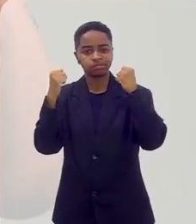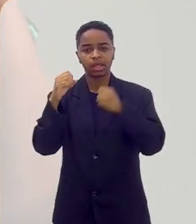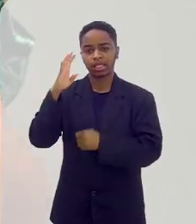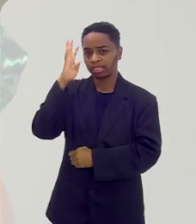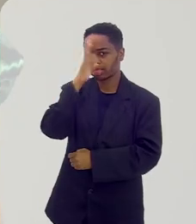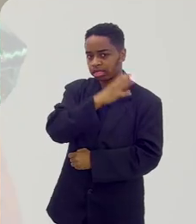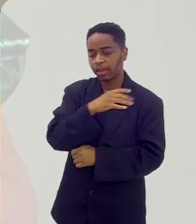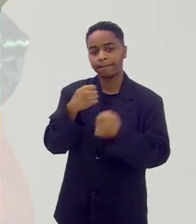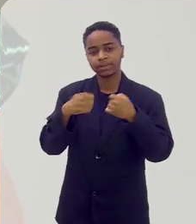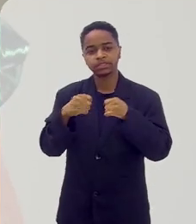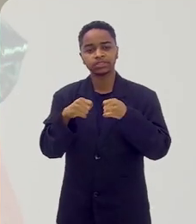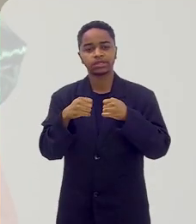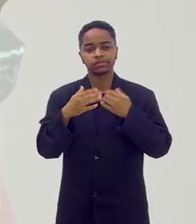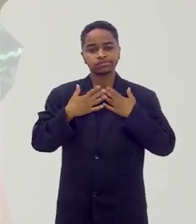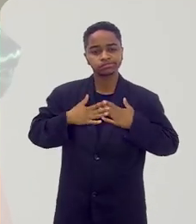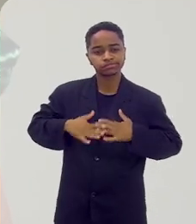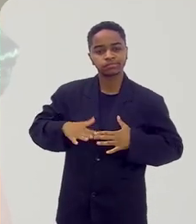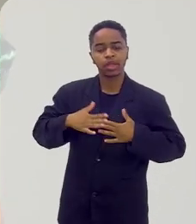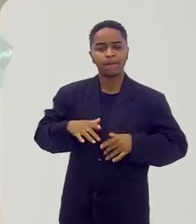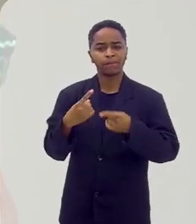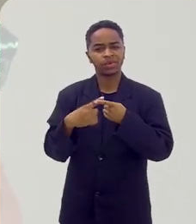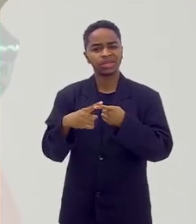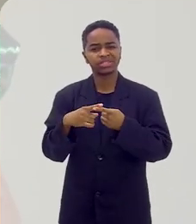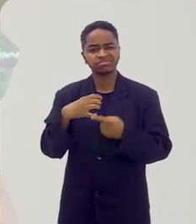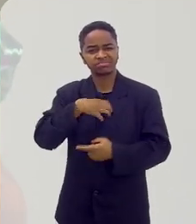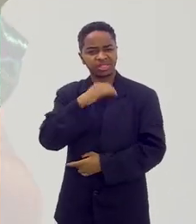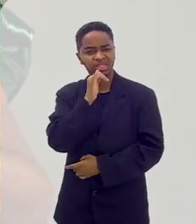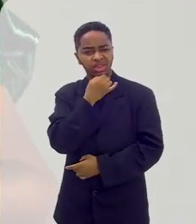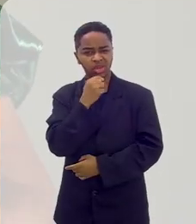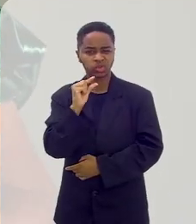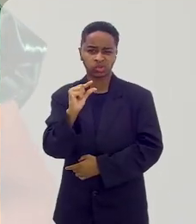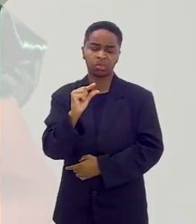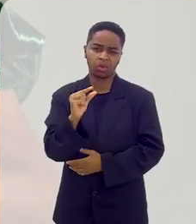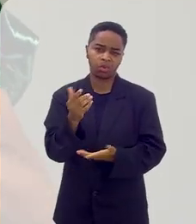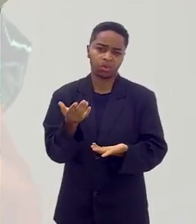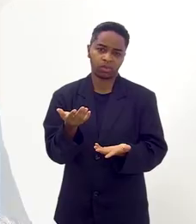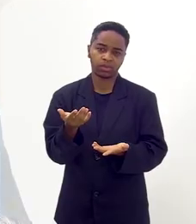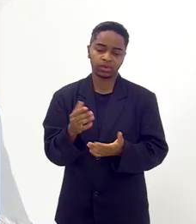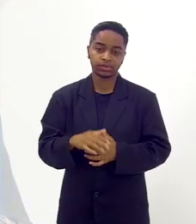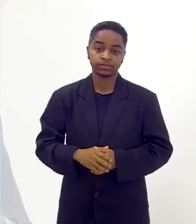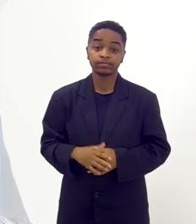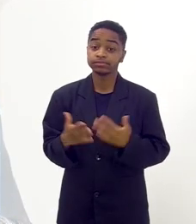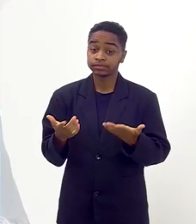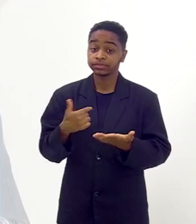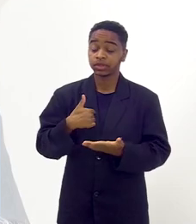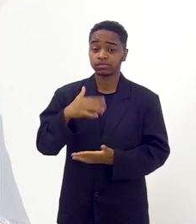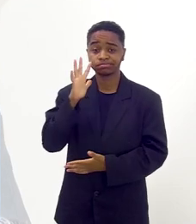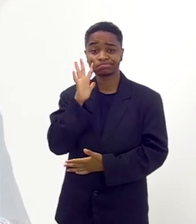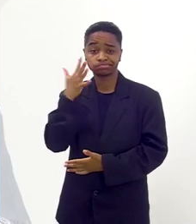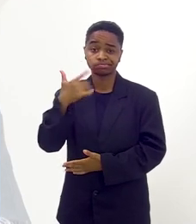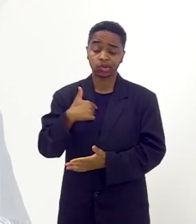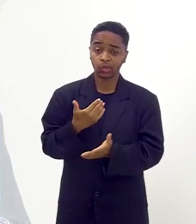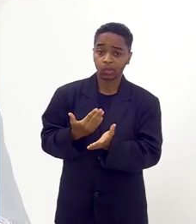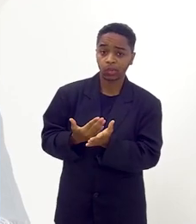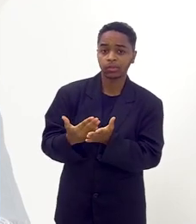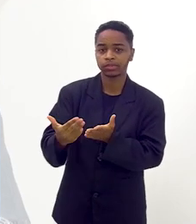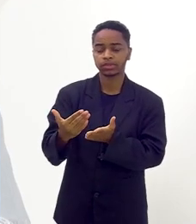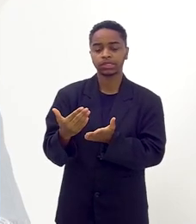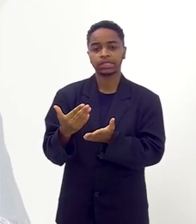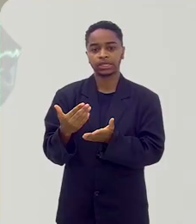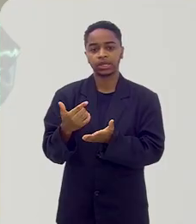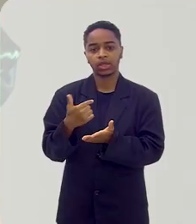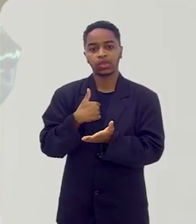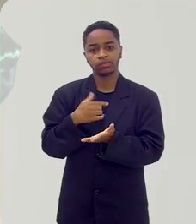distrair um pouco, desestressar um pouco. Tava meio assim, meio tristinha, tava meio, né? Ai eu falei assim, vou começar.